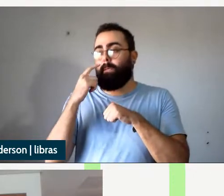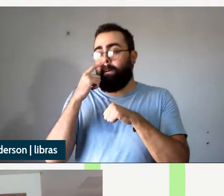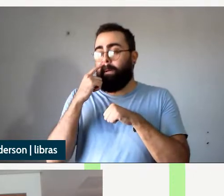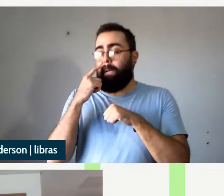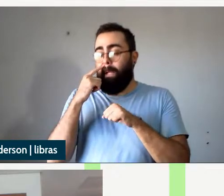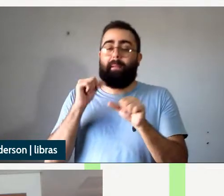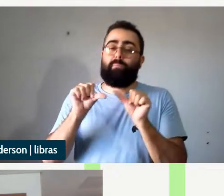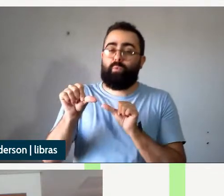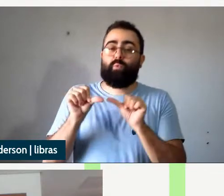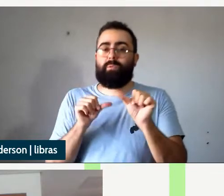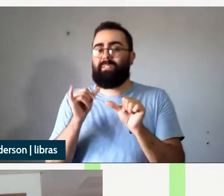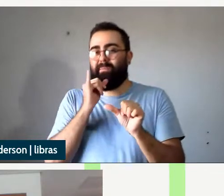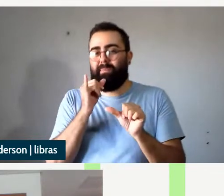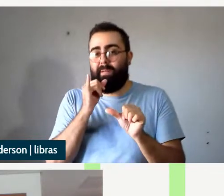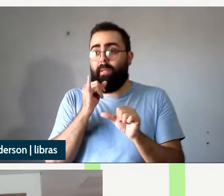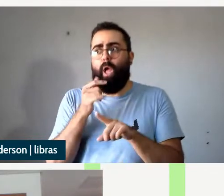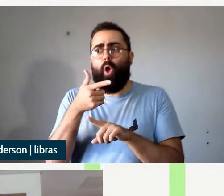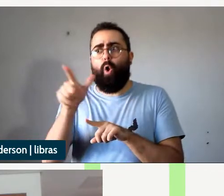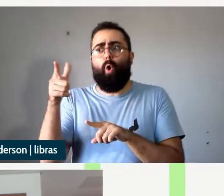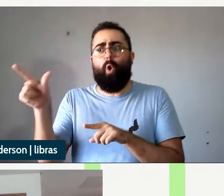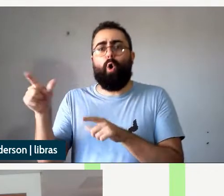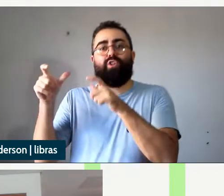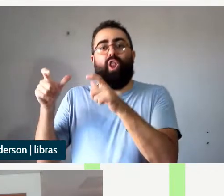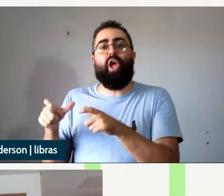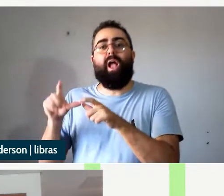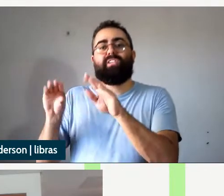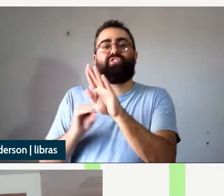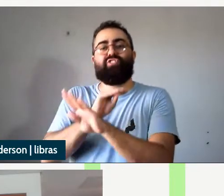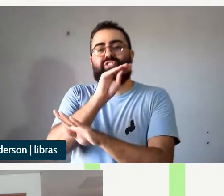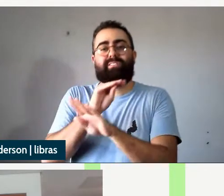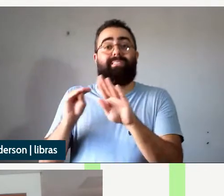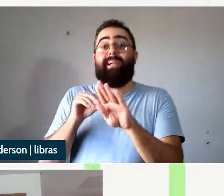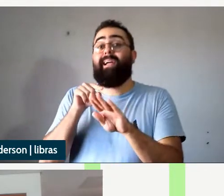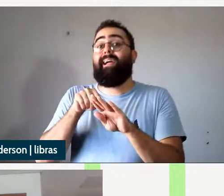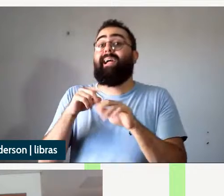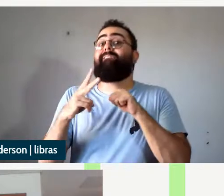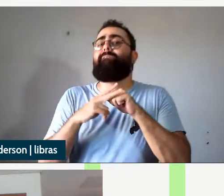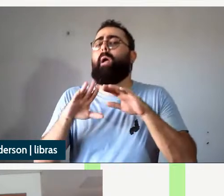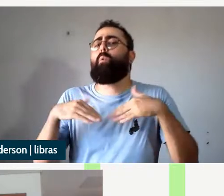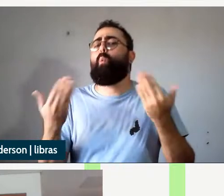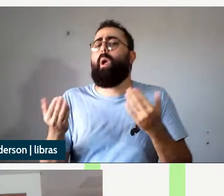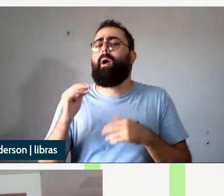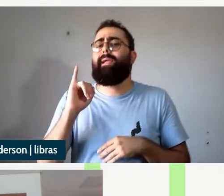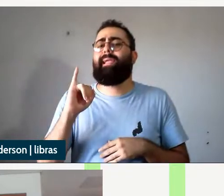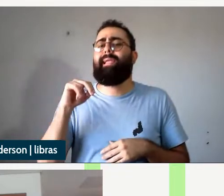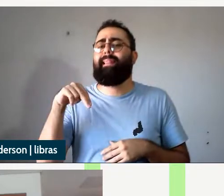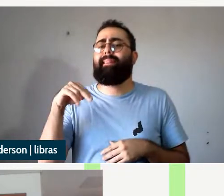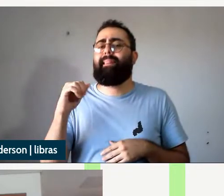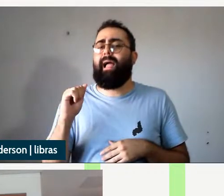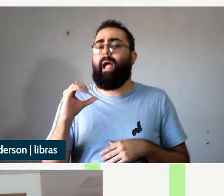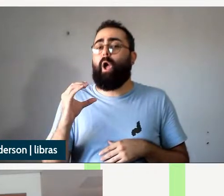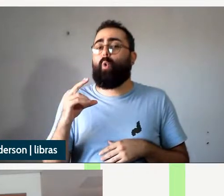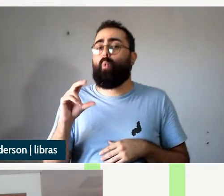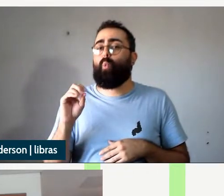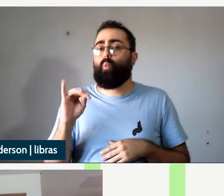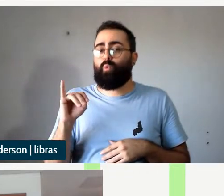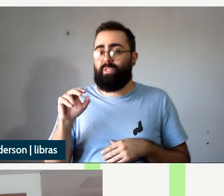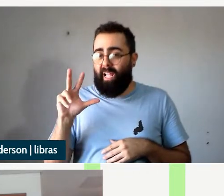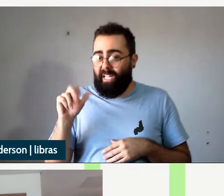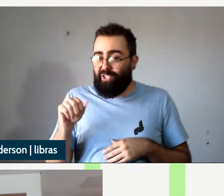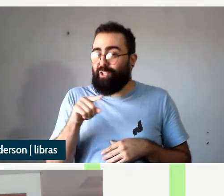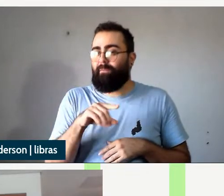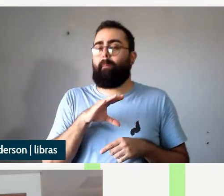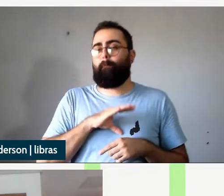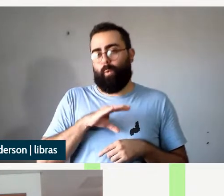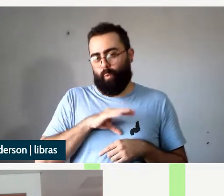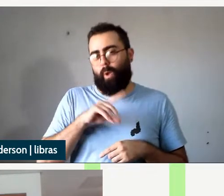demais inversões locativas acontecem na maioria das vezes com verbos inacusativos e aí a motivação é que o português é uma língua de